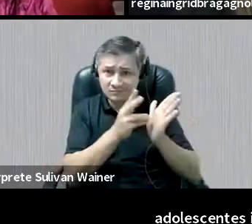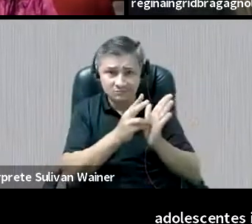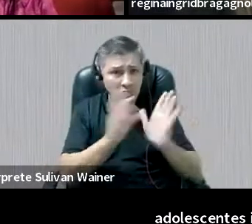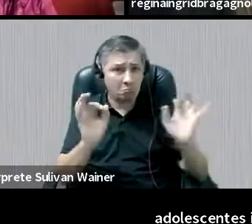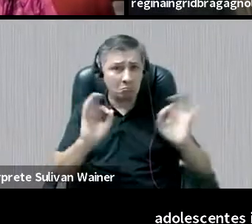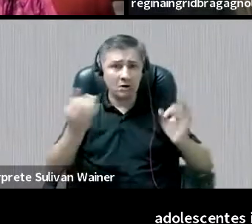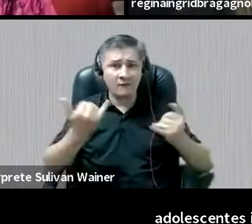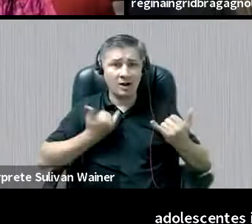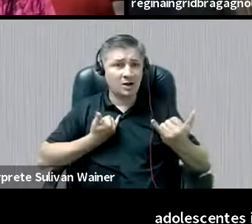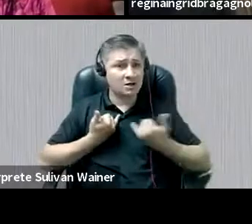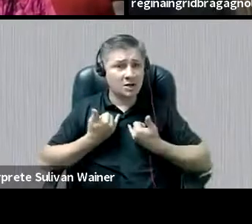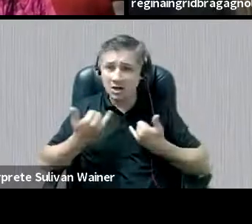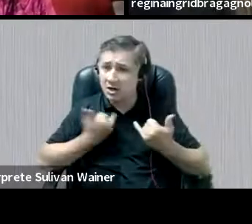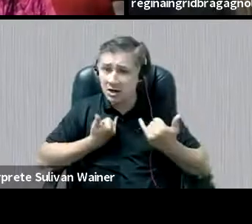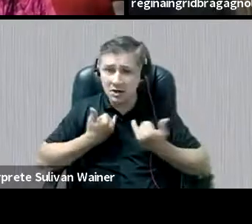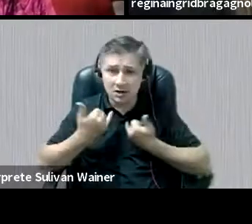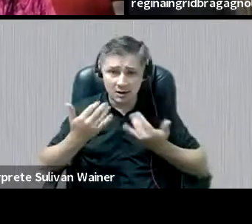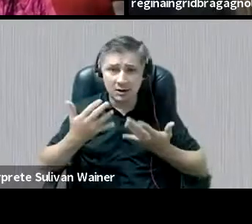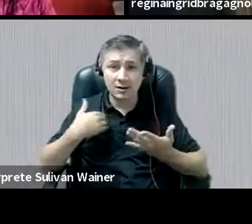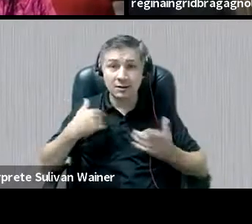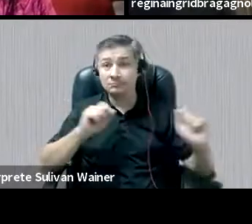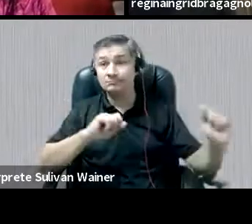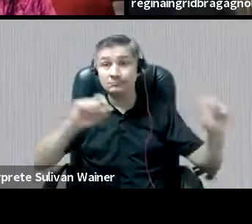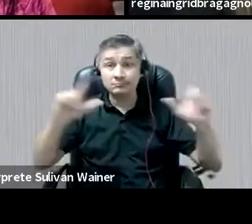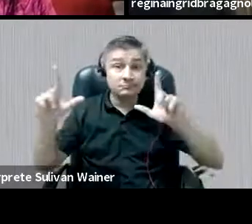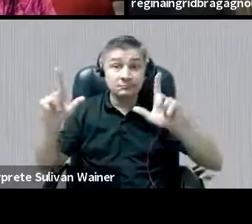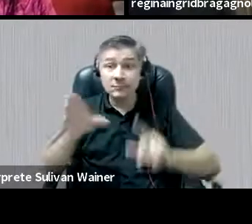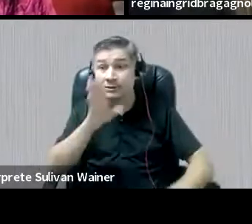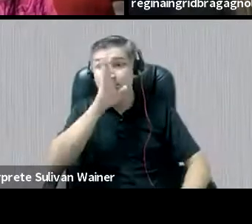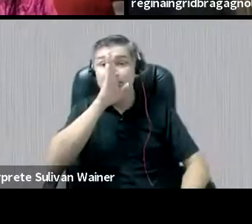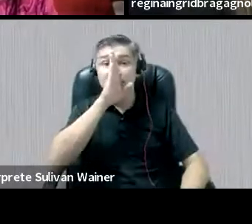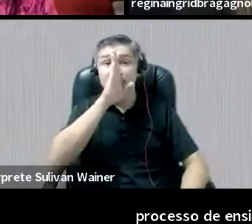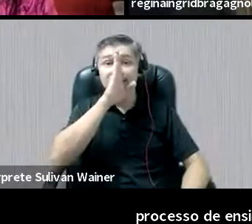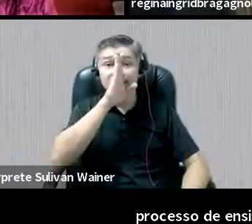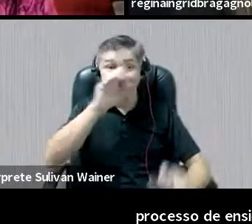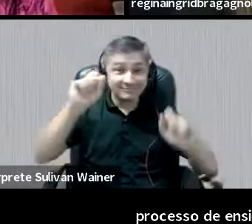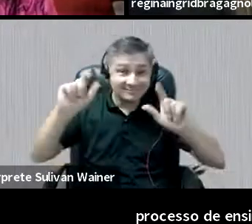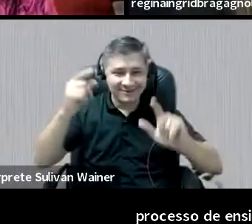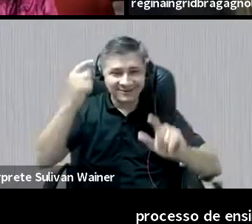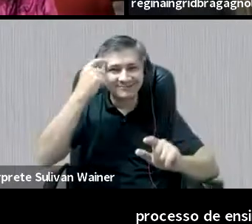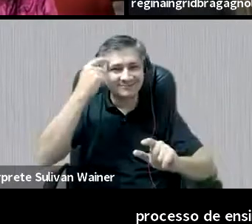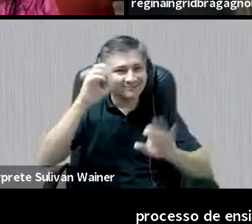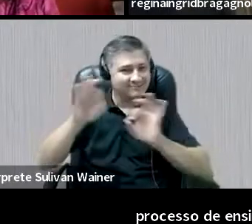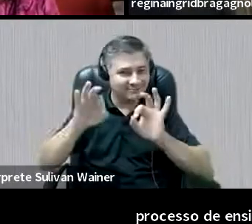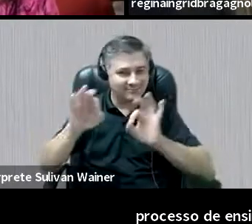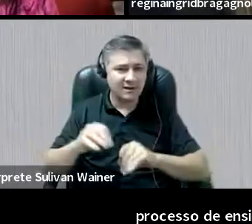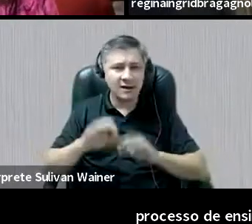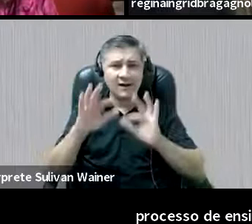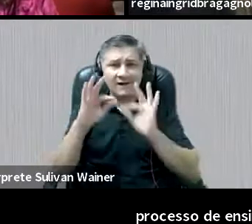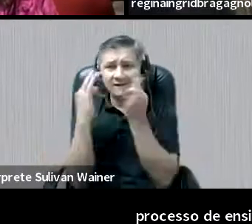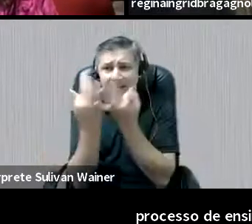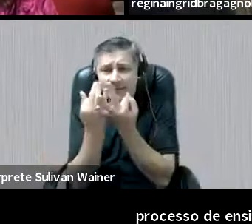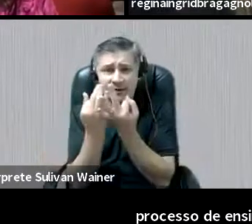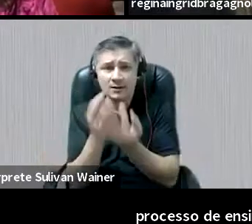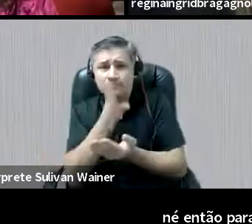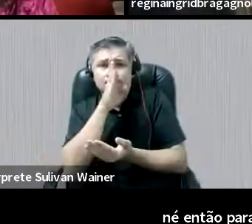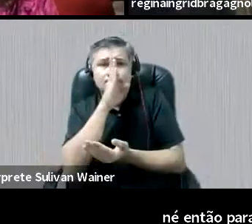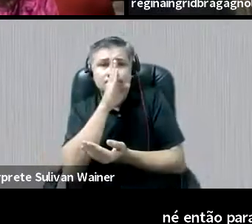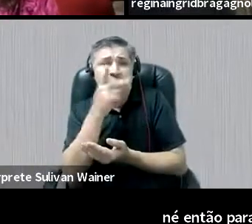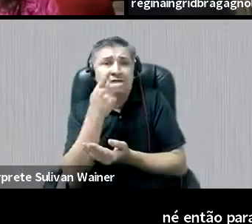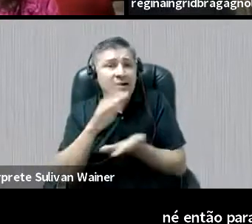nós, inclusive, eu tinha posto no slide silêncio em relação, né, a parentela no que tange a